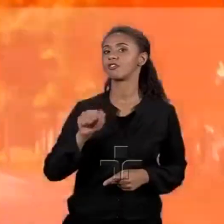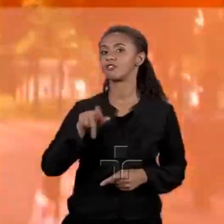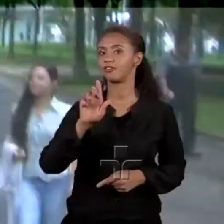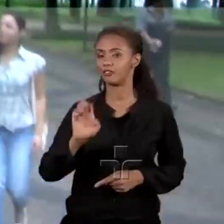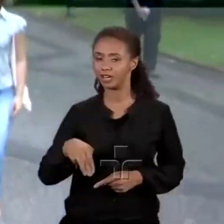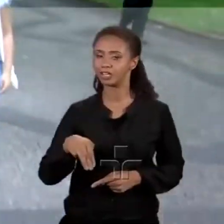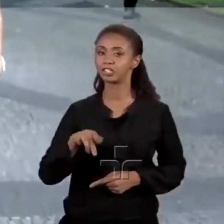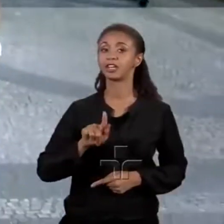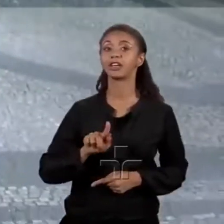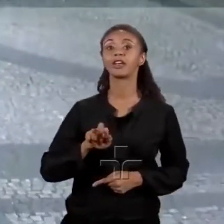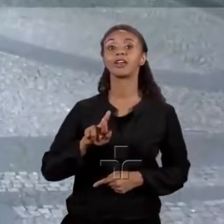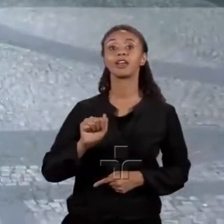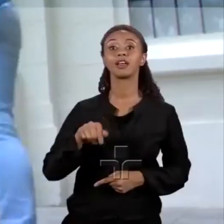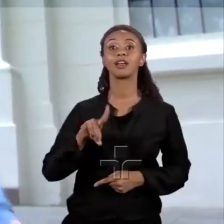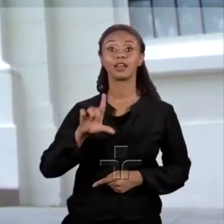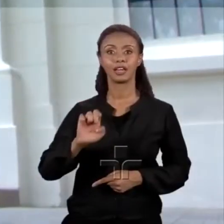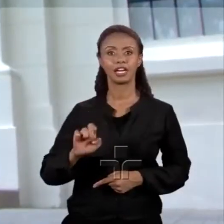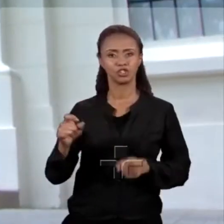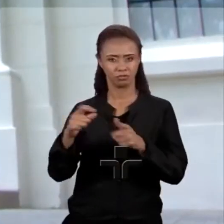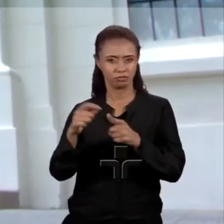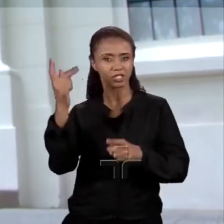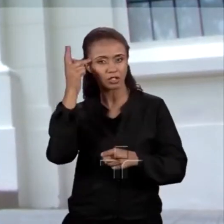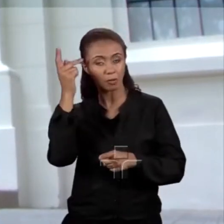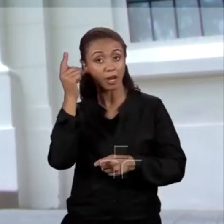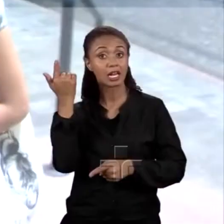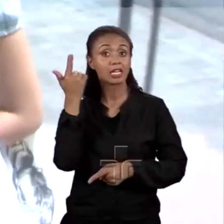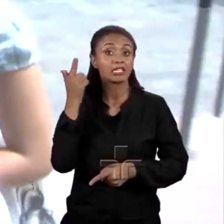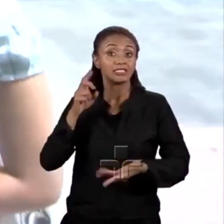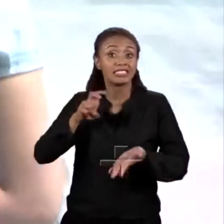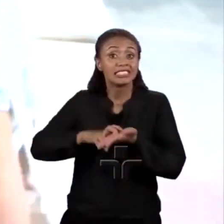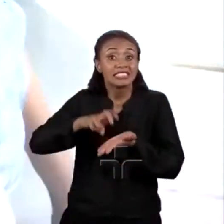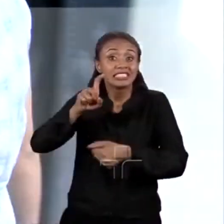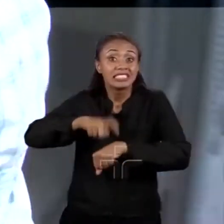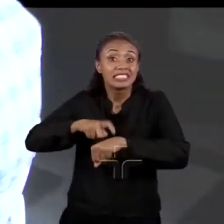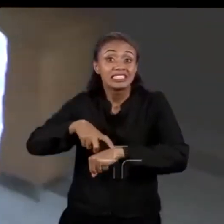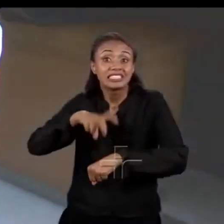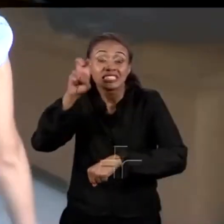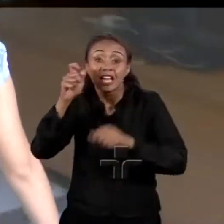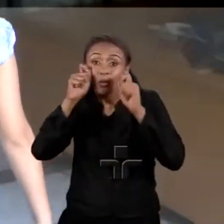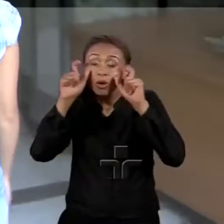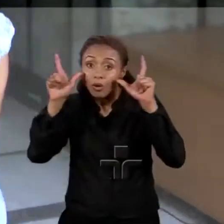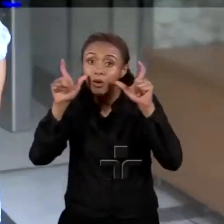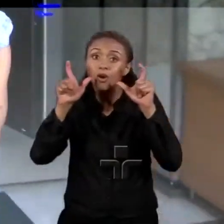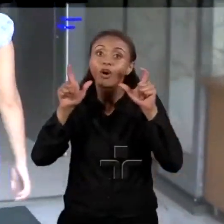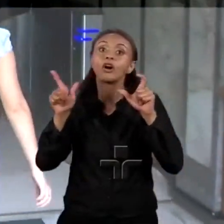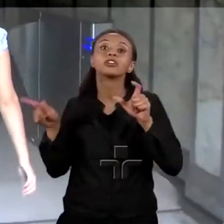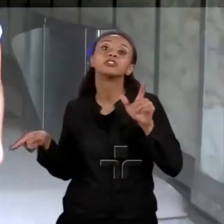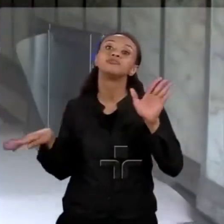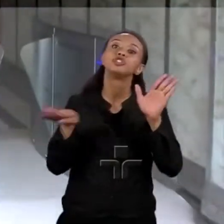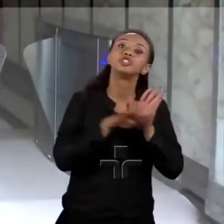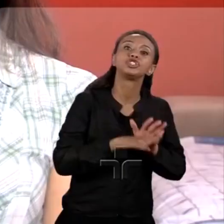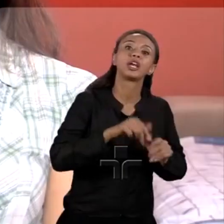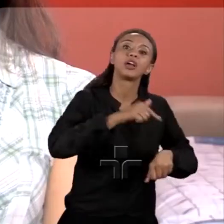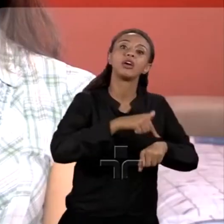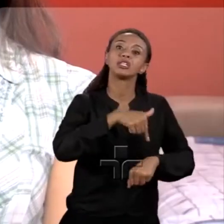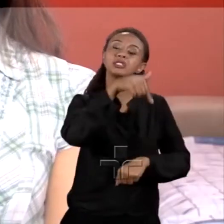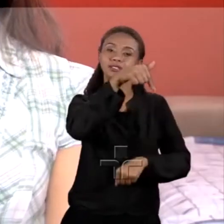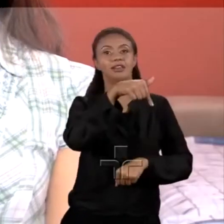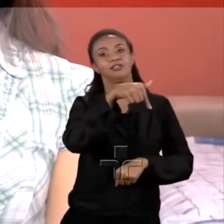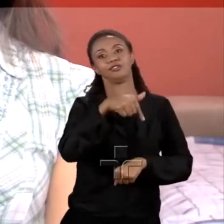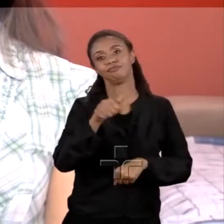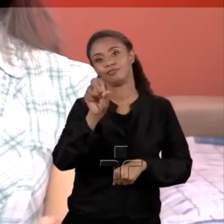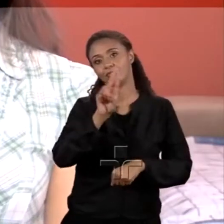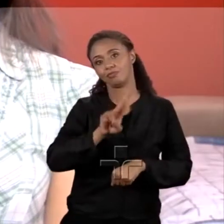Paulo, a jovem sai às cinco da manhã de casa para chegar às sete horas na faculdade de medicina. Percebi que